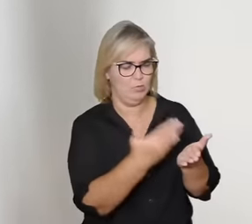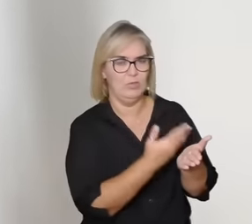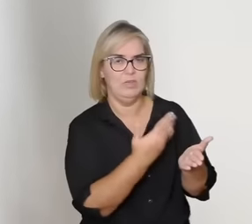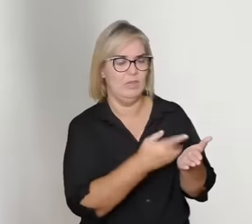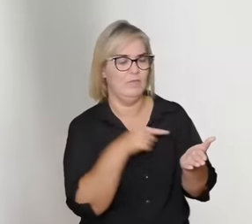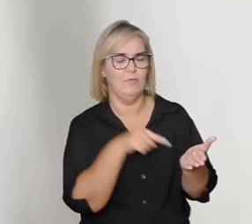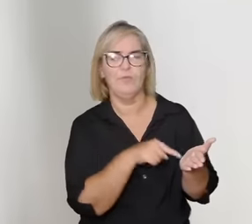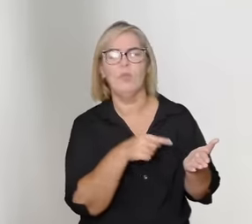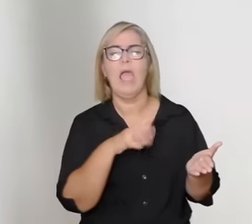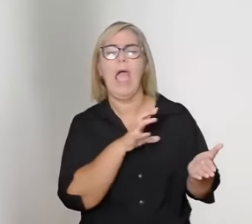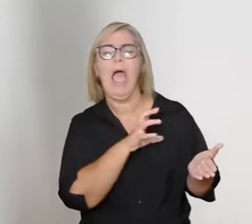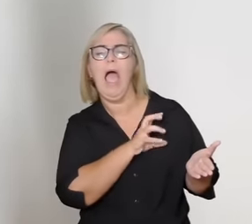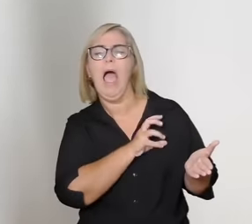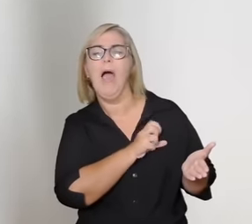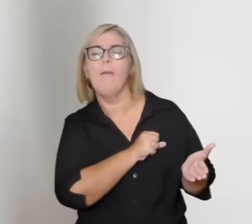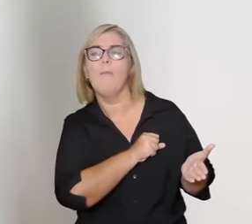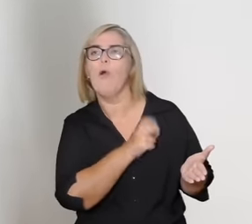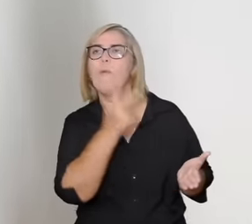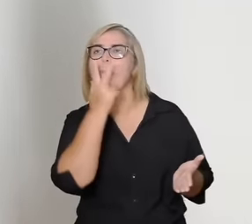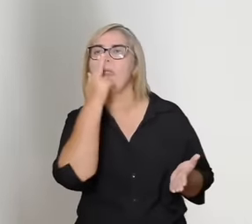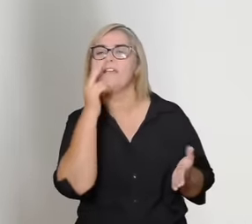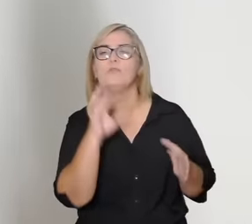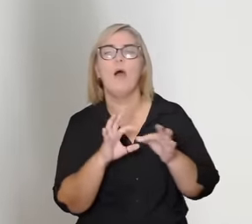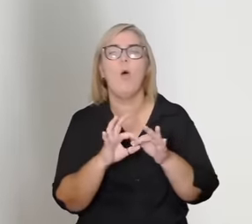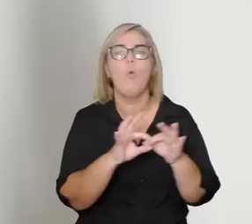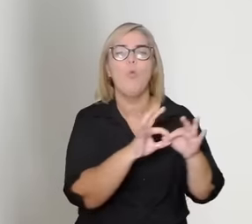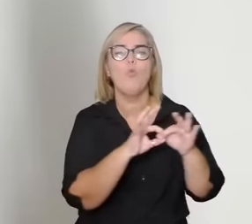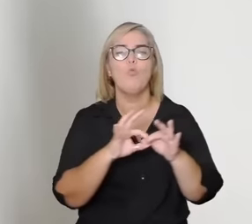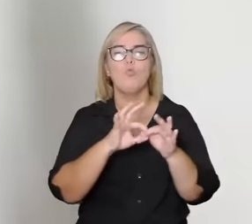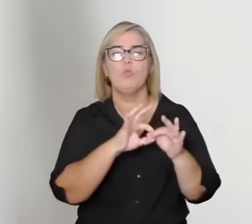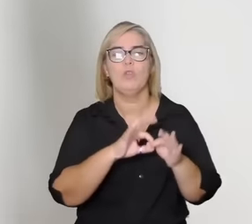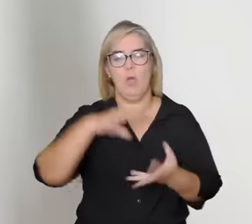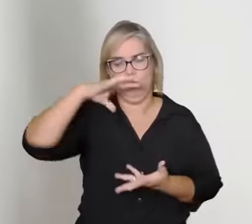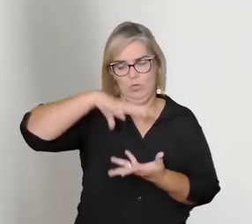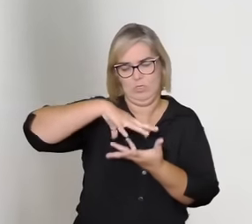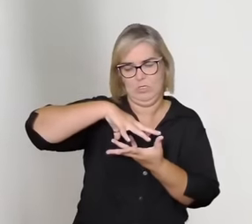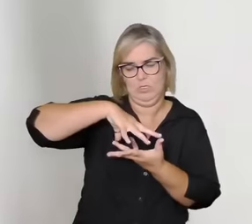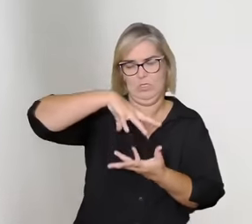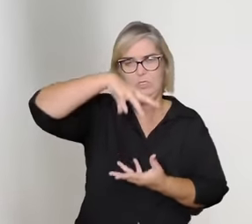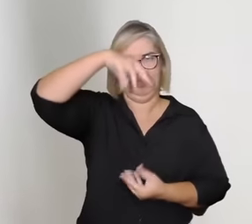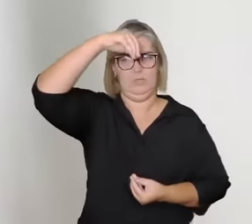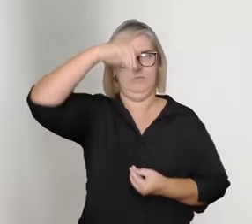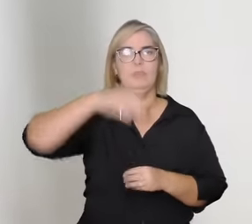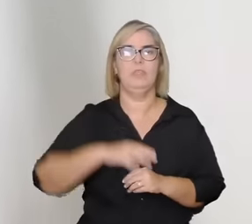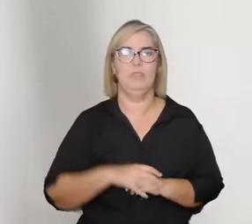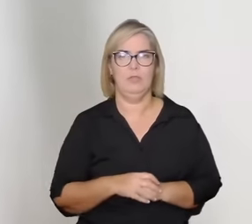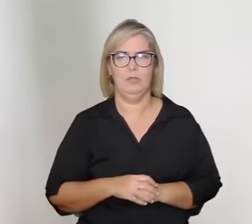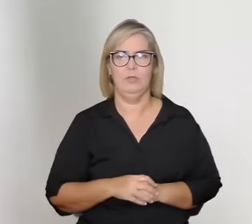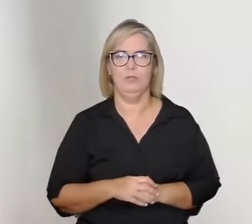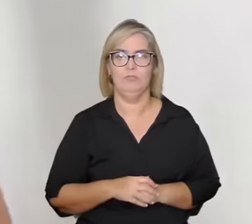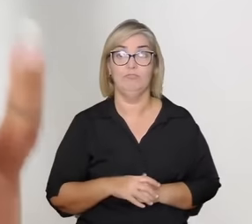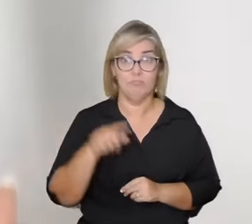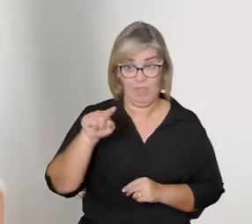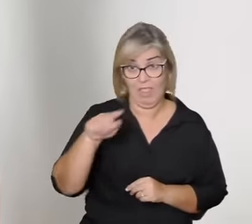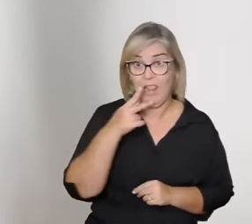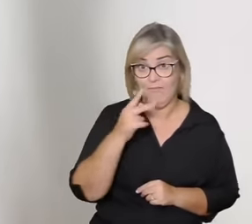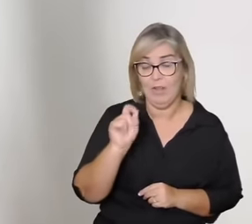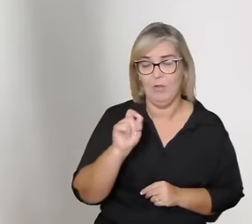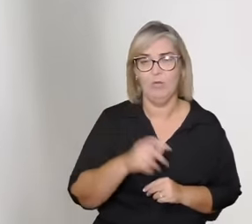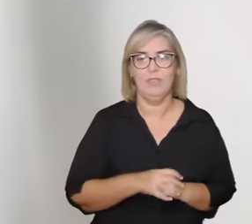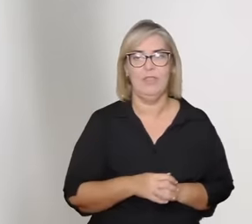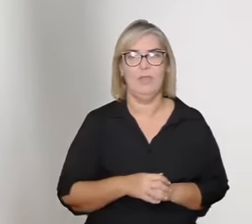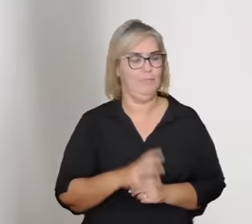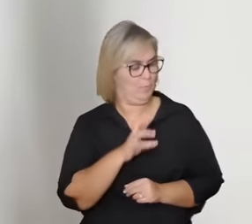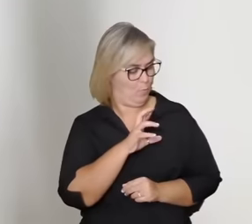união espiritual para a filósofa o amor ele precisa ser compartilhado